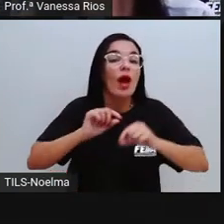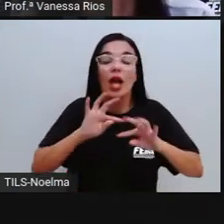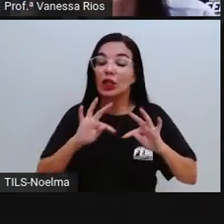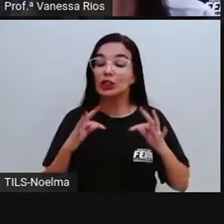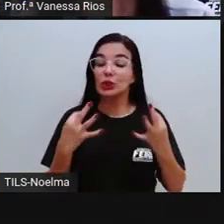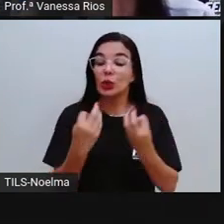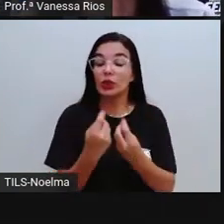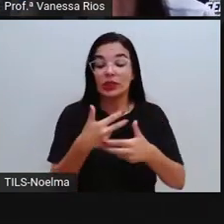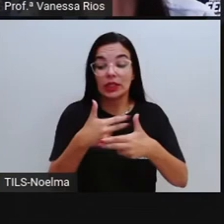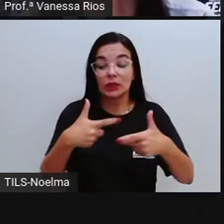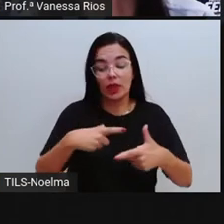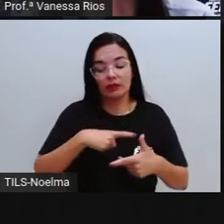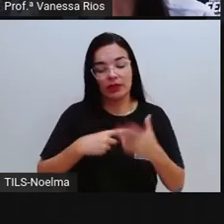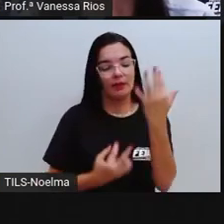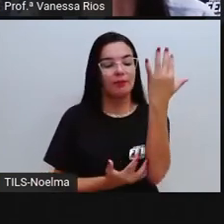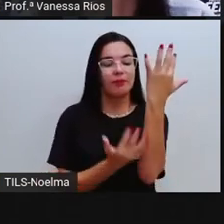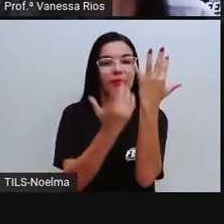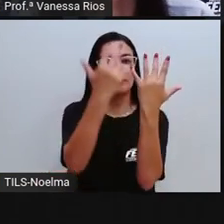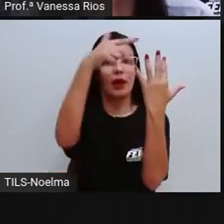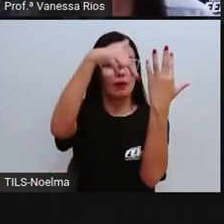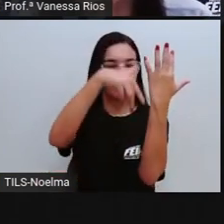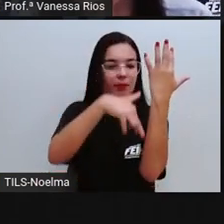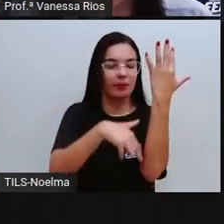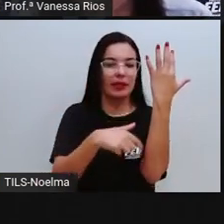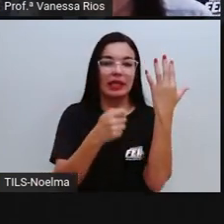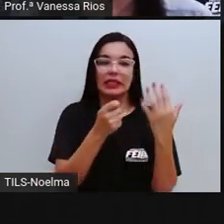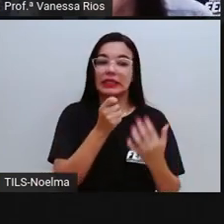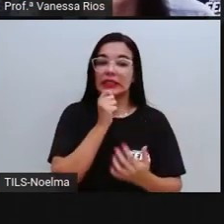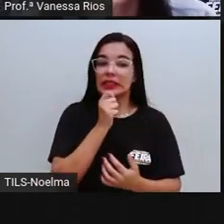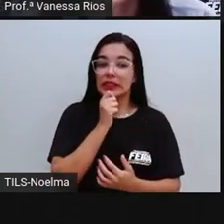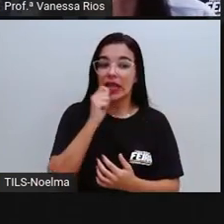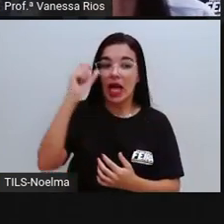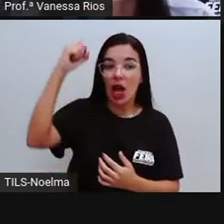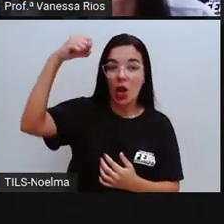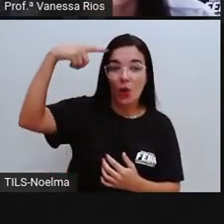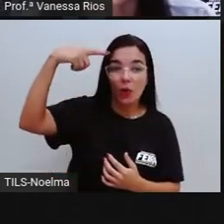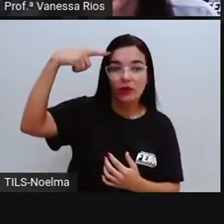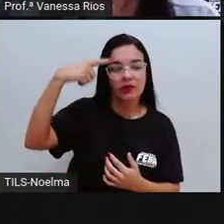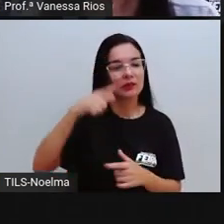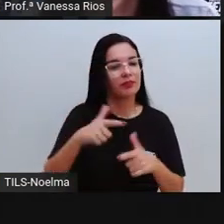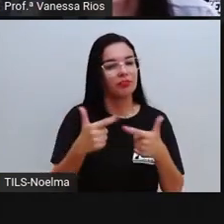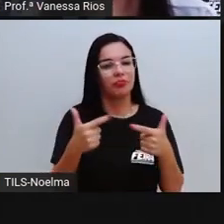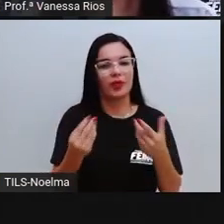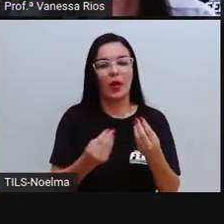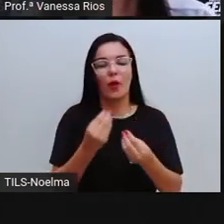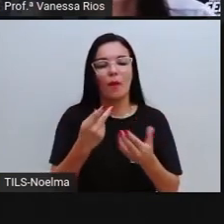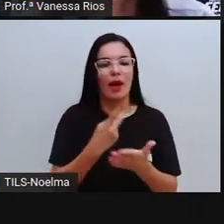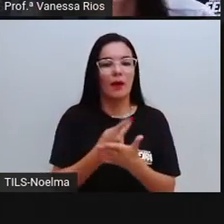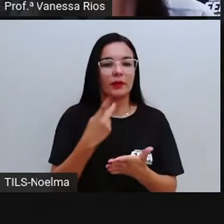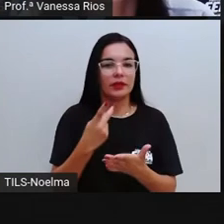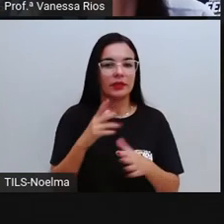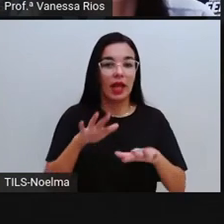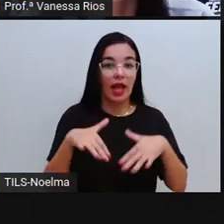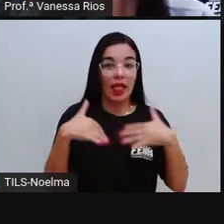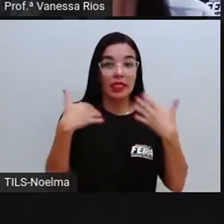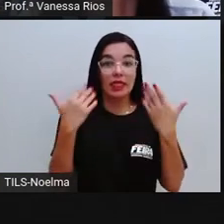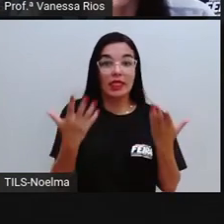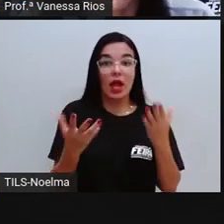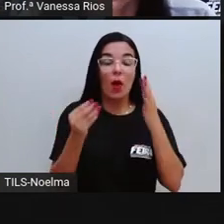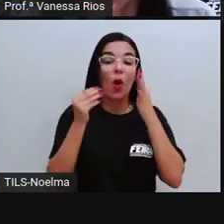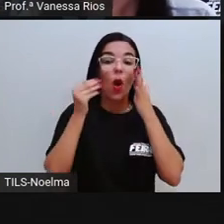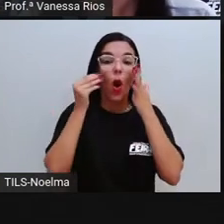elementos para realizar a fotossíntese. E aí, sem a luz, isso não vai acontecer. O que a gente observa aí como